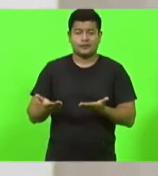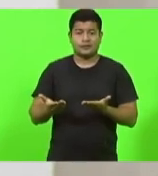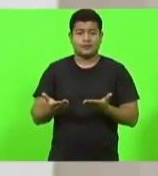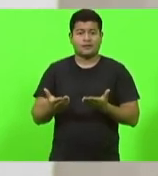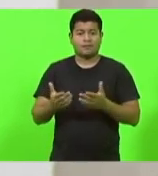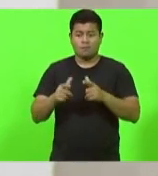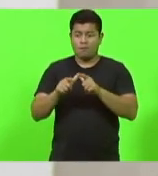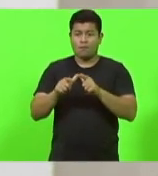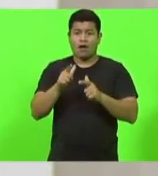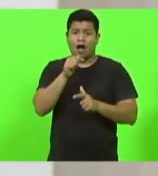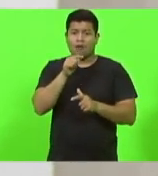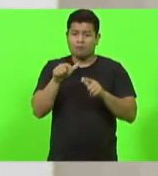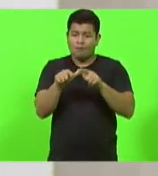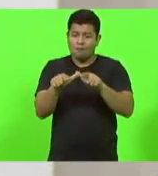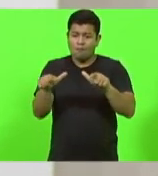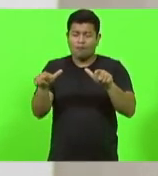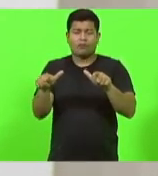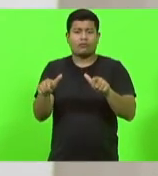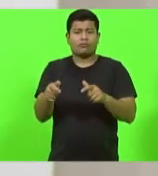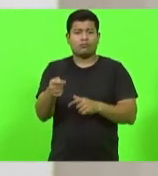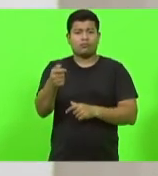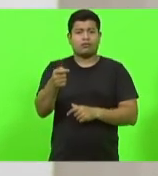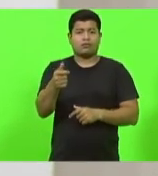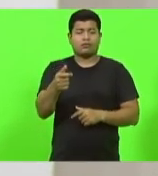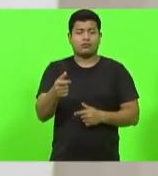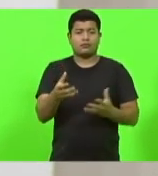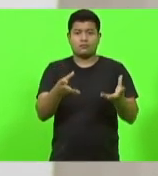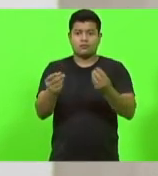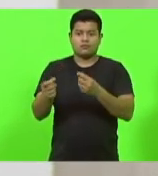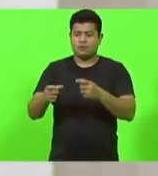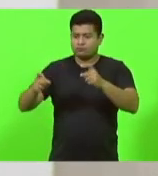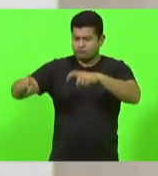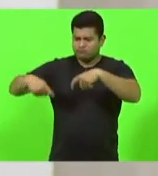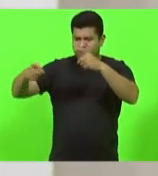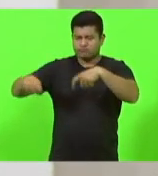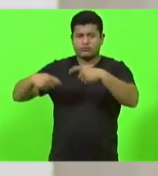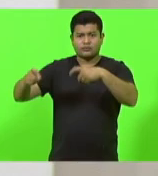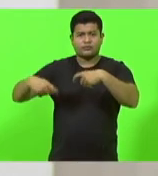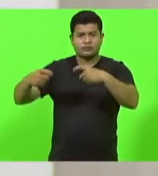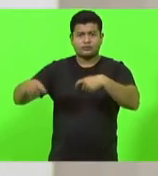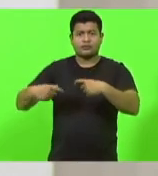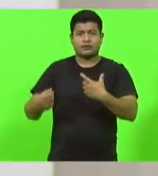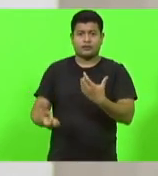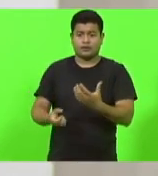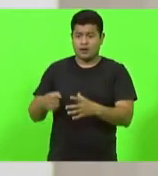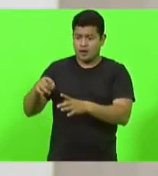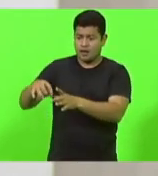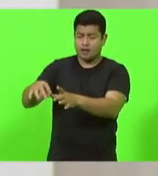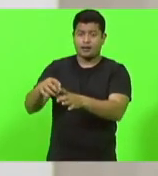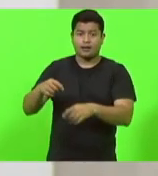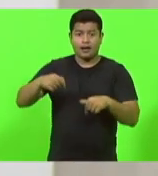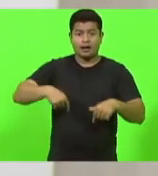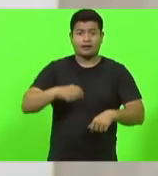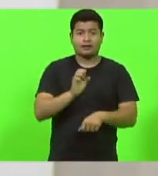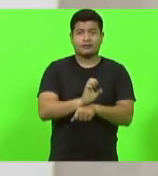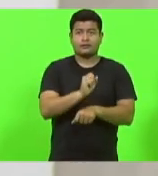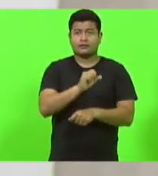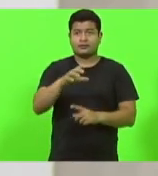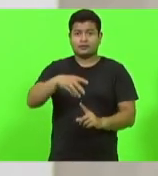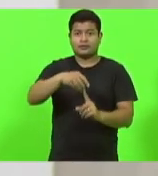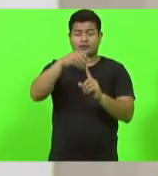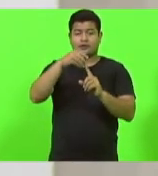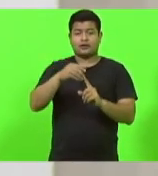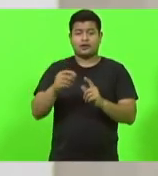e muitos desses nossos agricultores, que Santa Catarina se destaca pelas pequenas